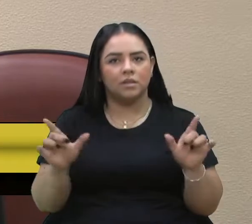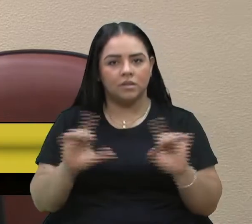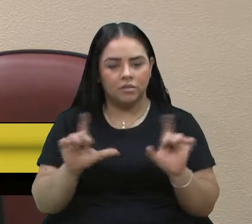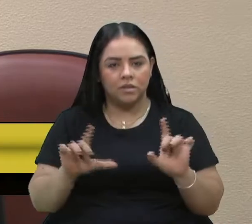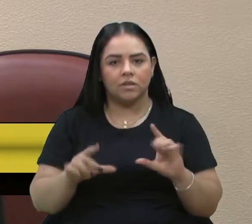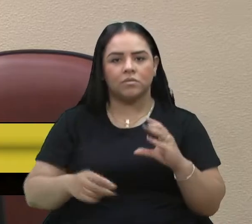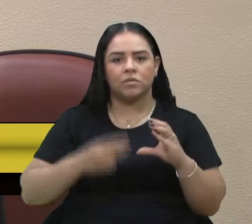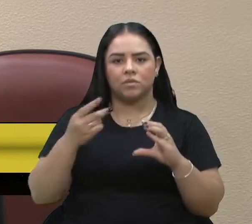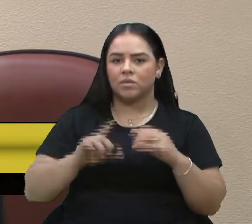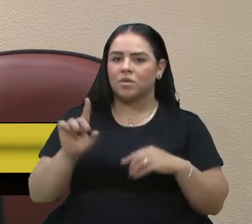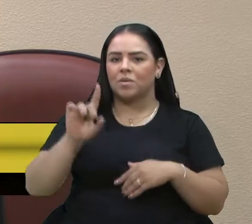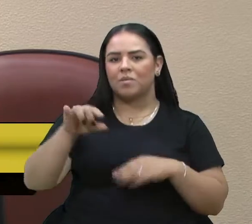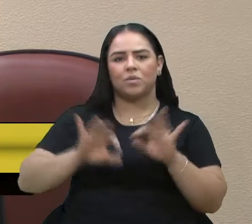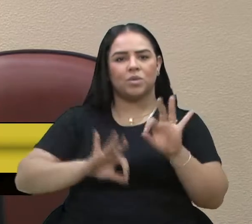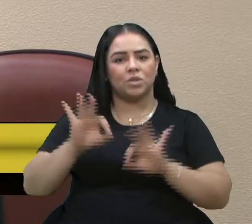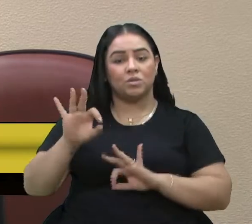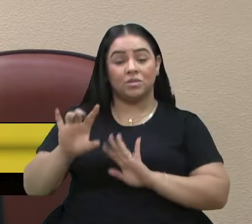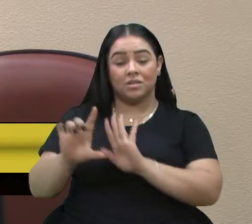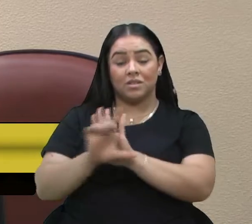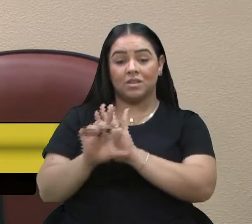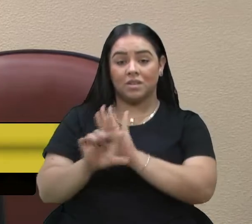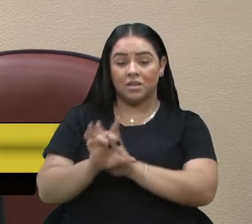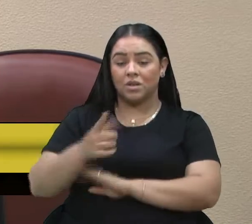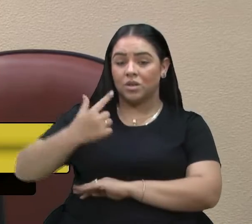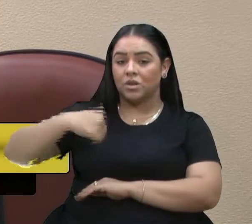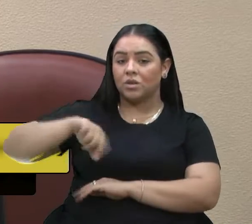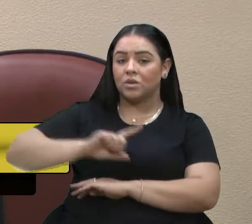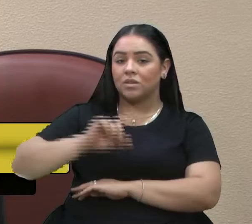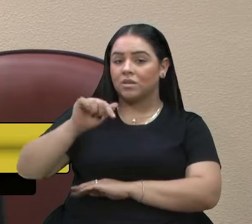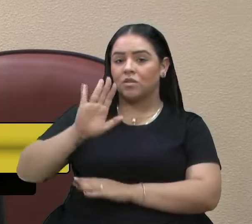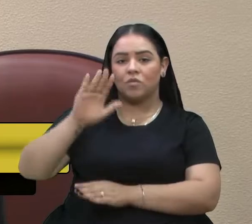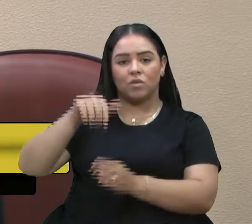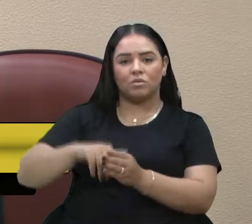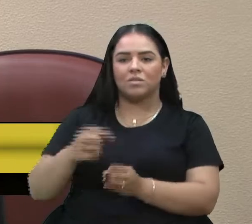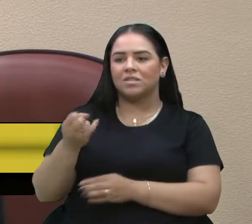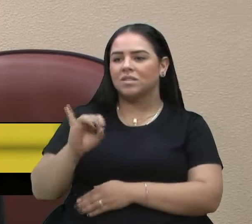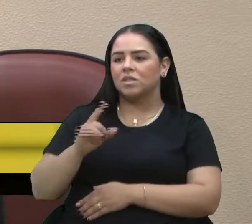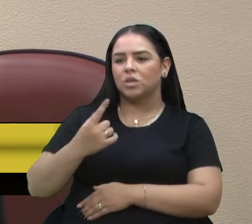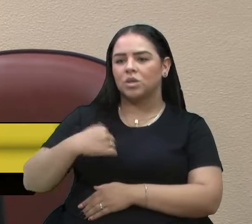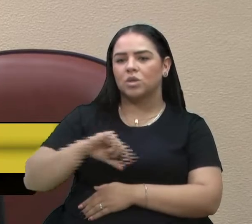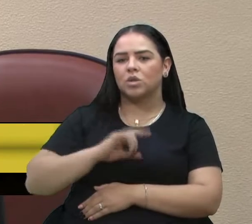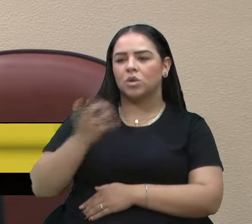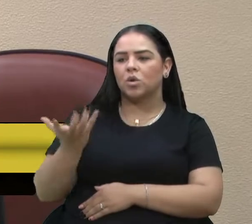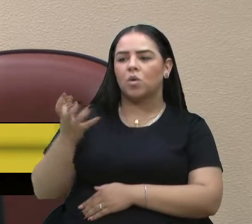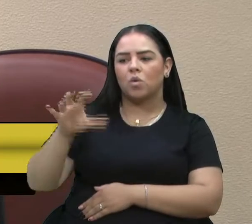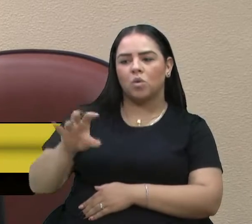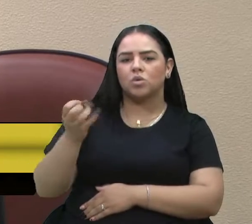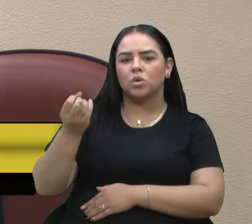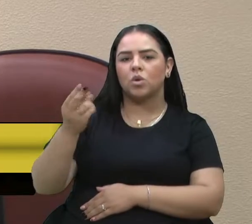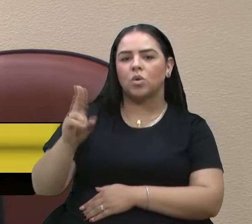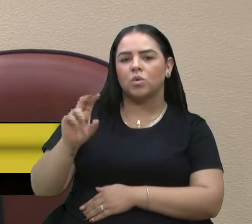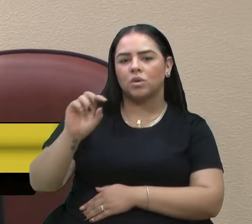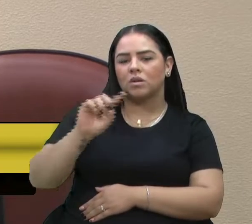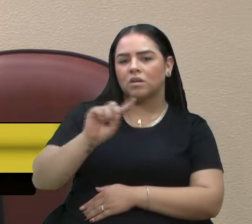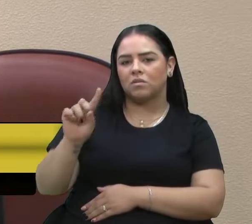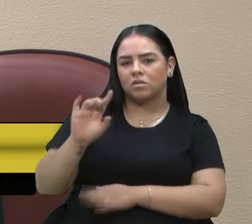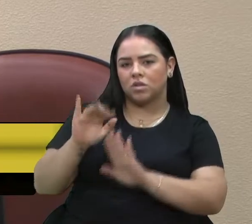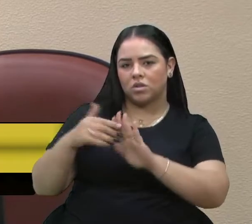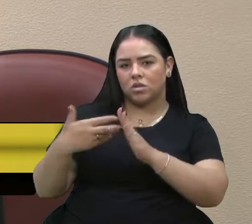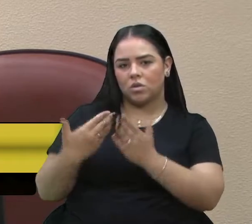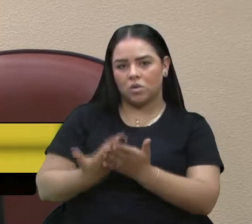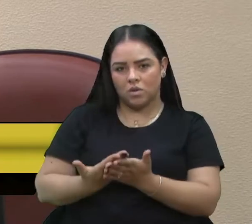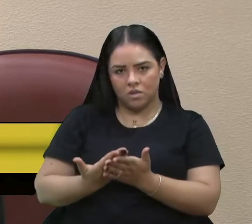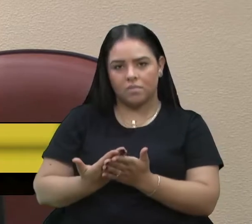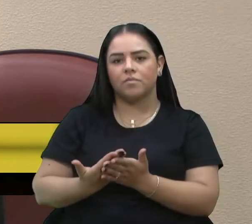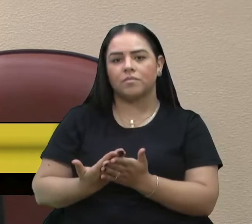não é um projeto de lei e, portanto, aqui o nosso voto não é se nós somos contrários ou favoráveis às escolas cívico